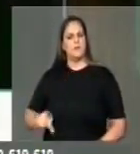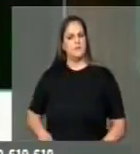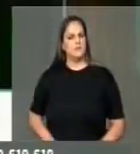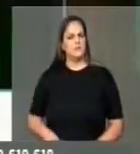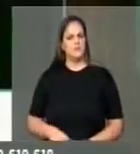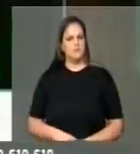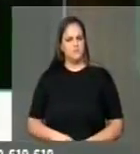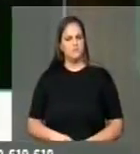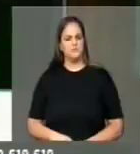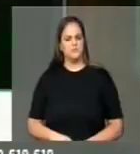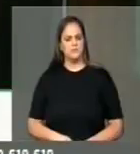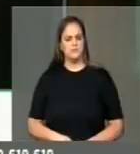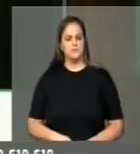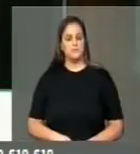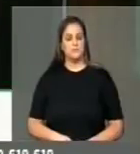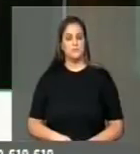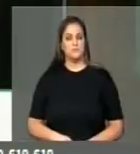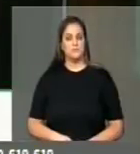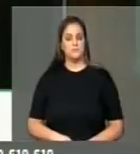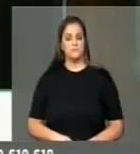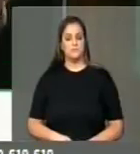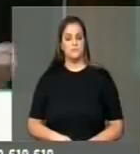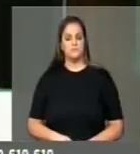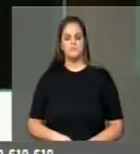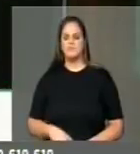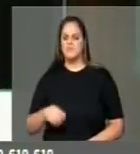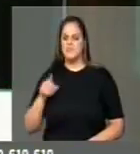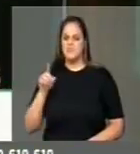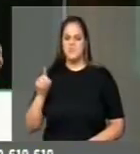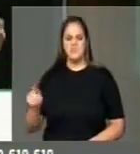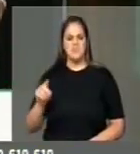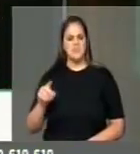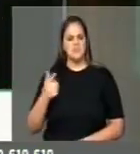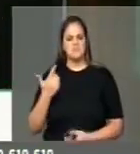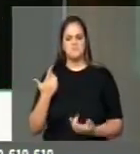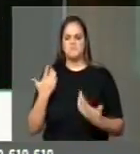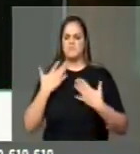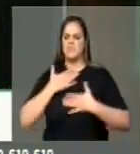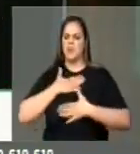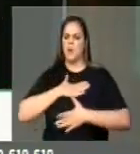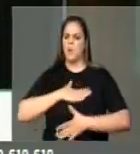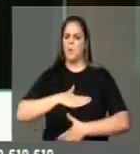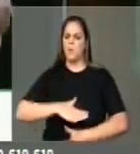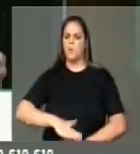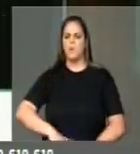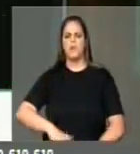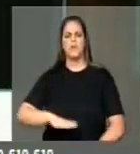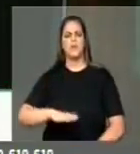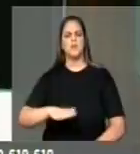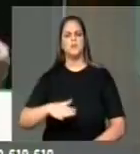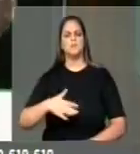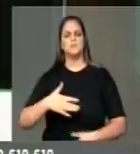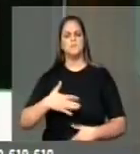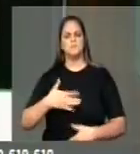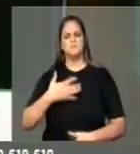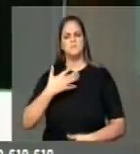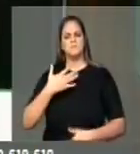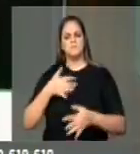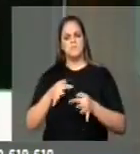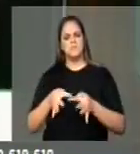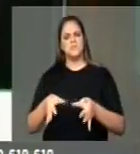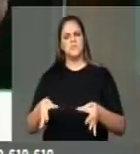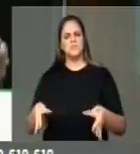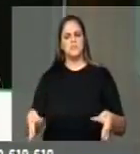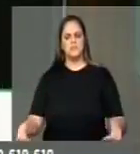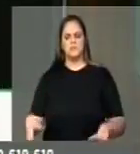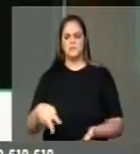presidente que, com muita tranquilidade, com muita simplicidade, mas com